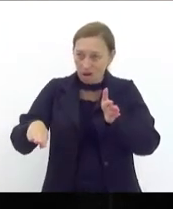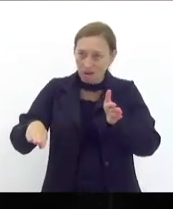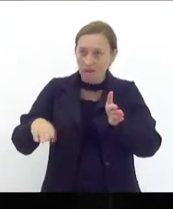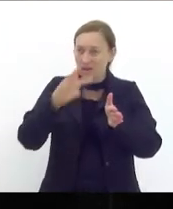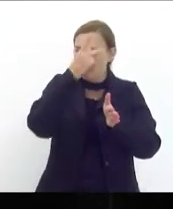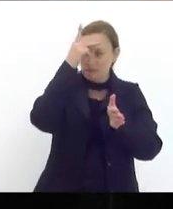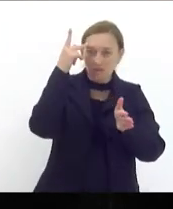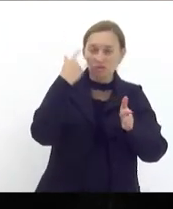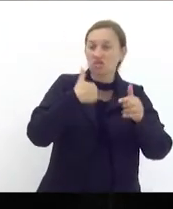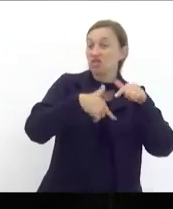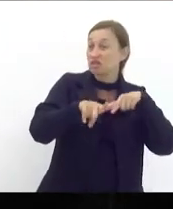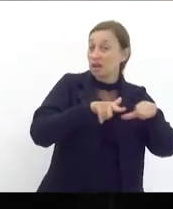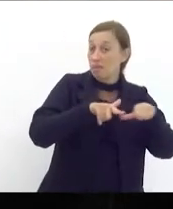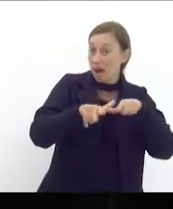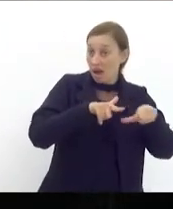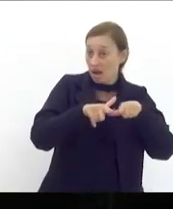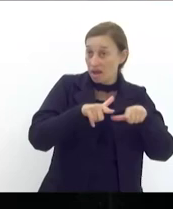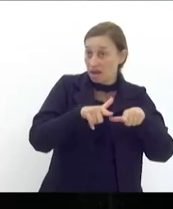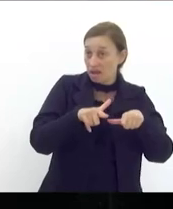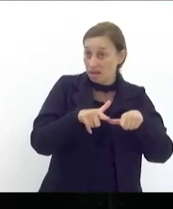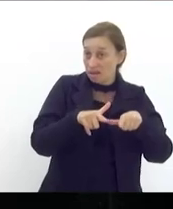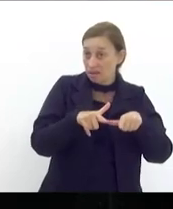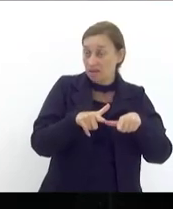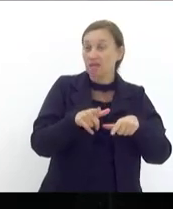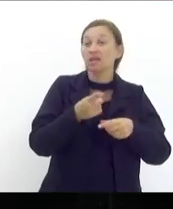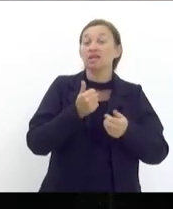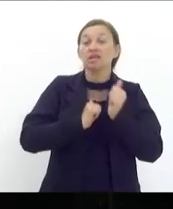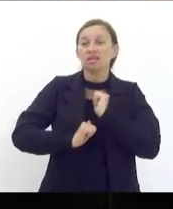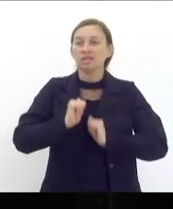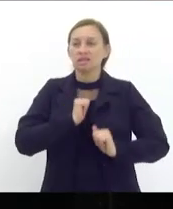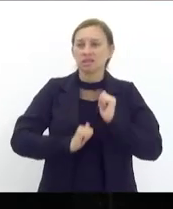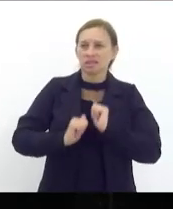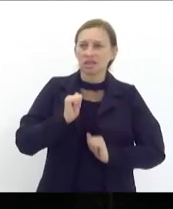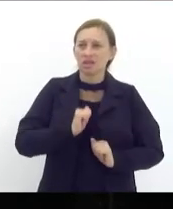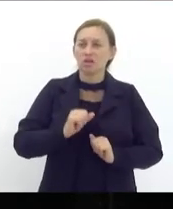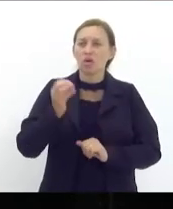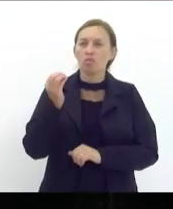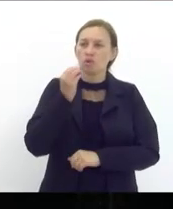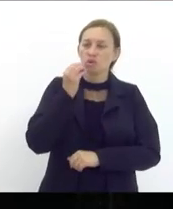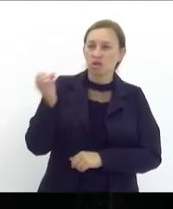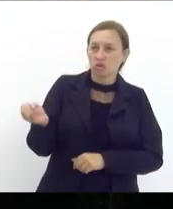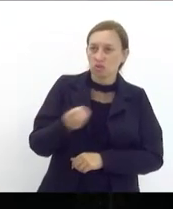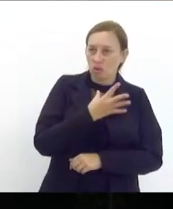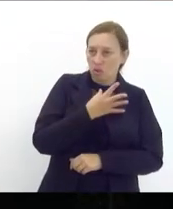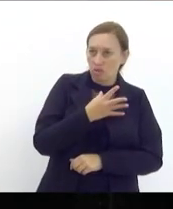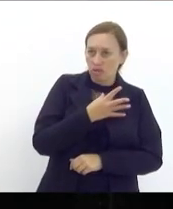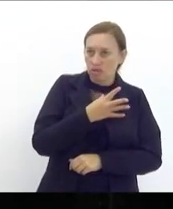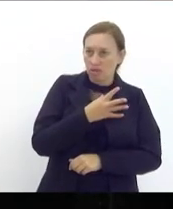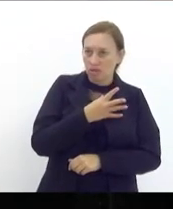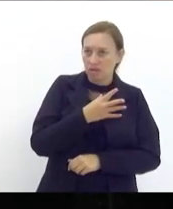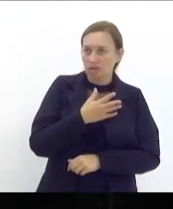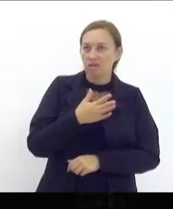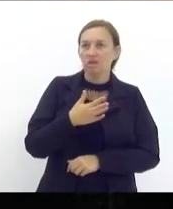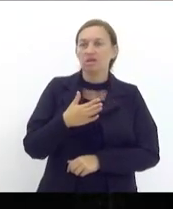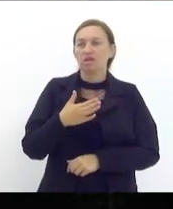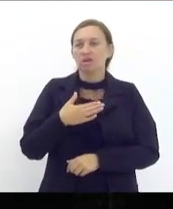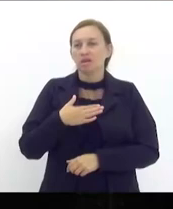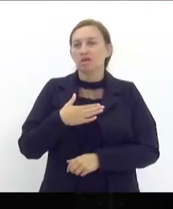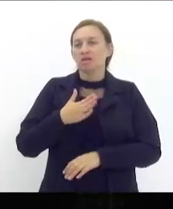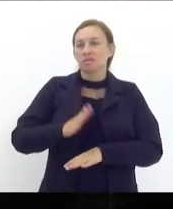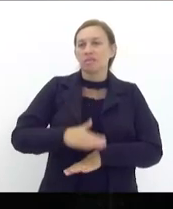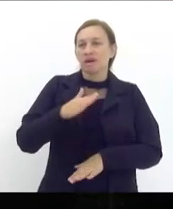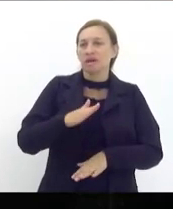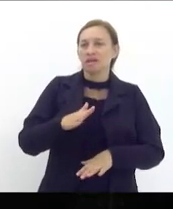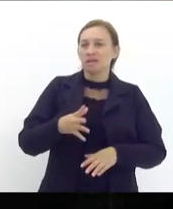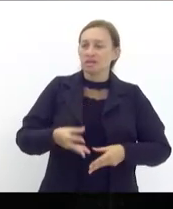trabalhadores e trabalhadoras que tanto anseiam por novas oportunidades que de minha parte houve mais